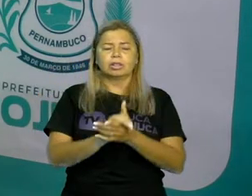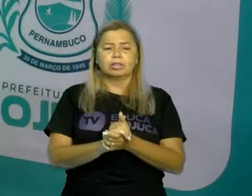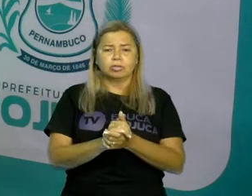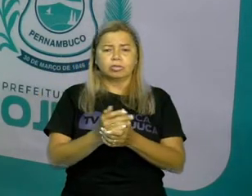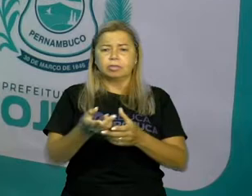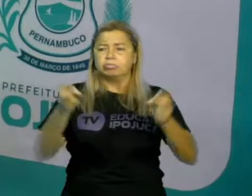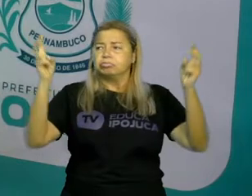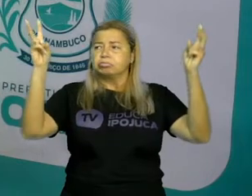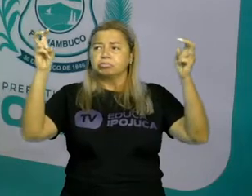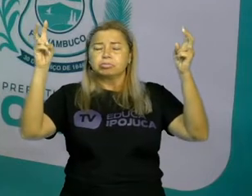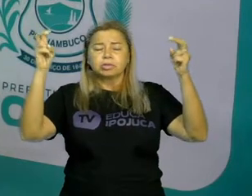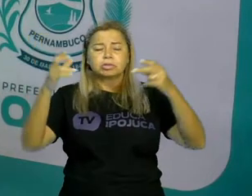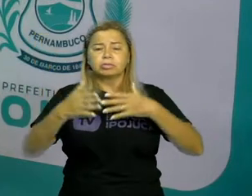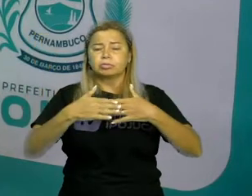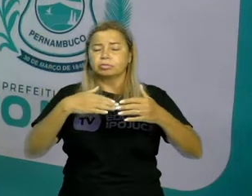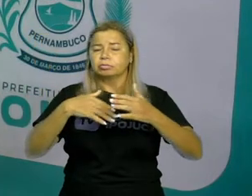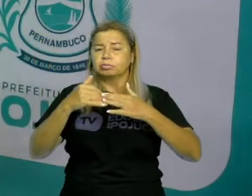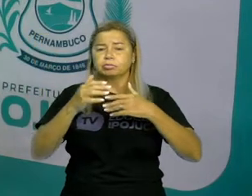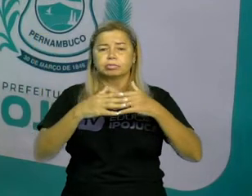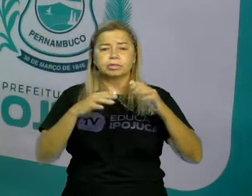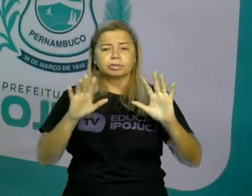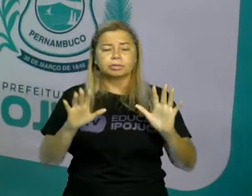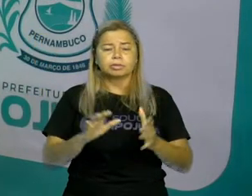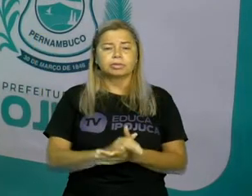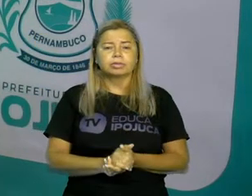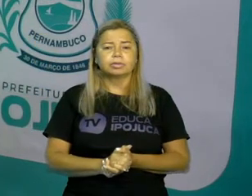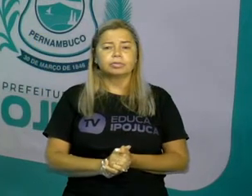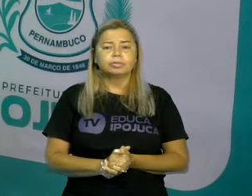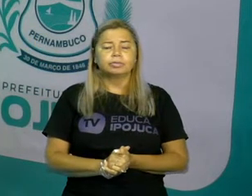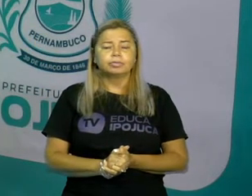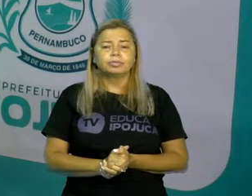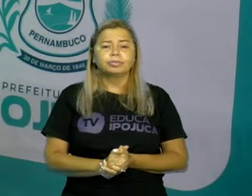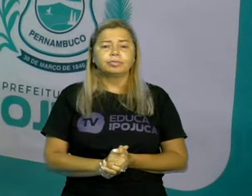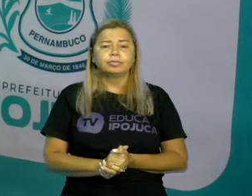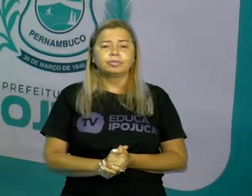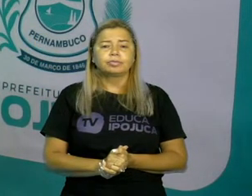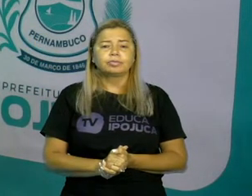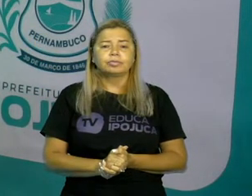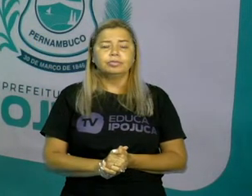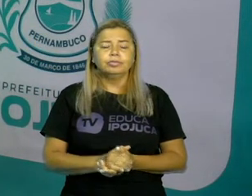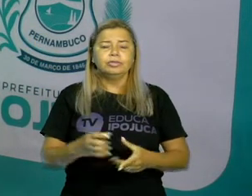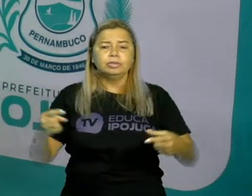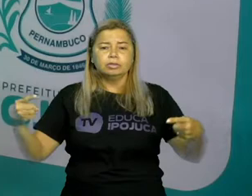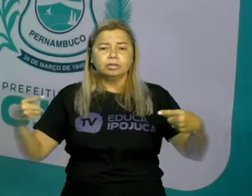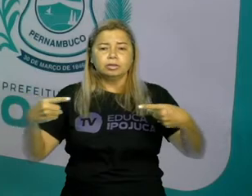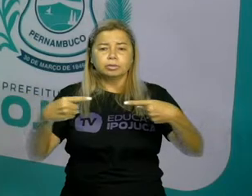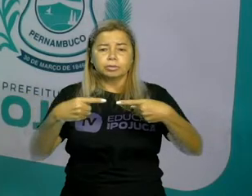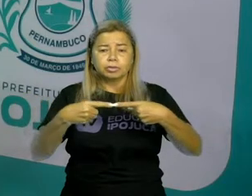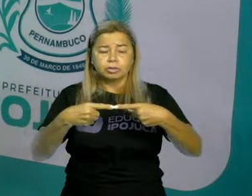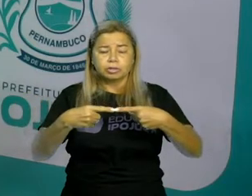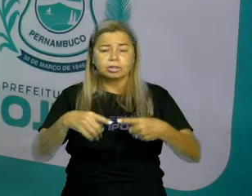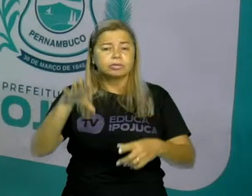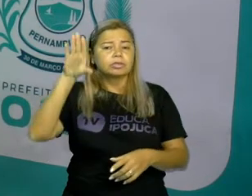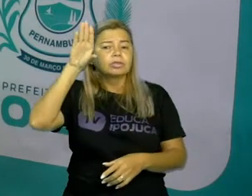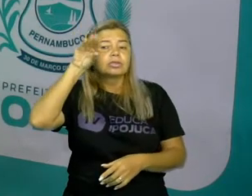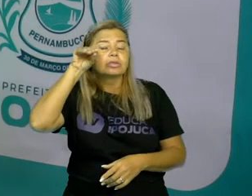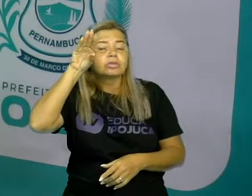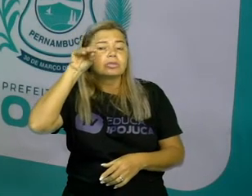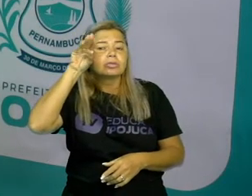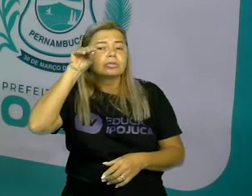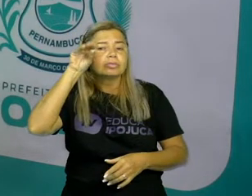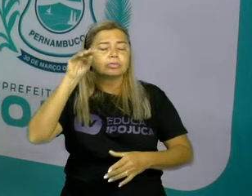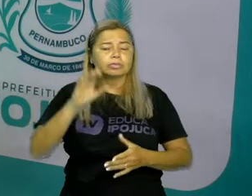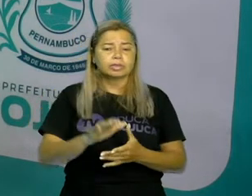ou um lugar, certo? Então, lá, continuando. O objetivo da curiosidade ou do